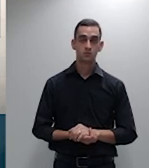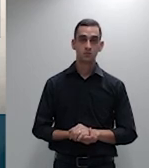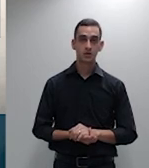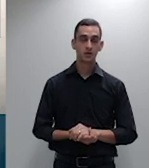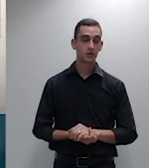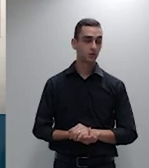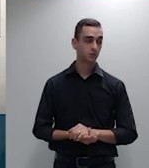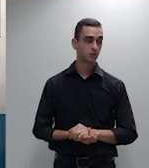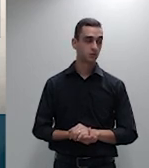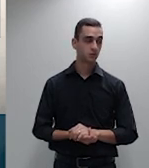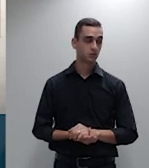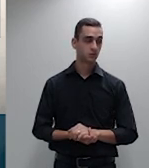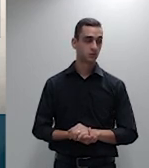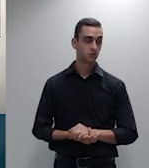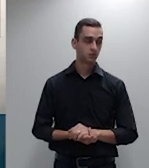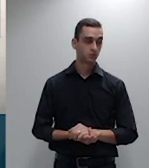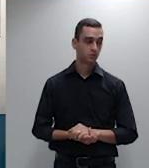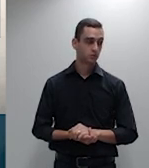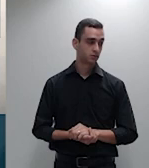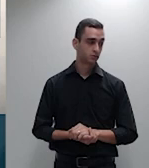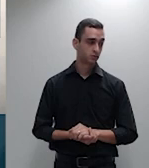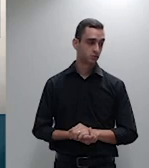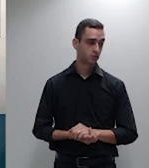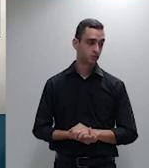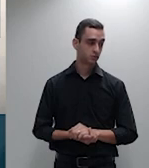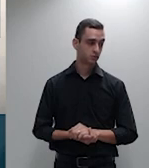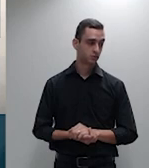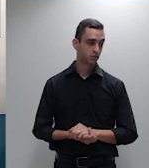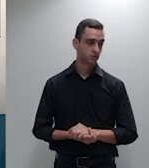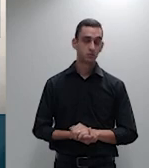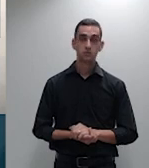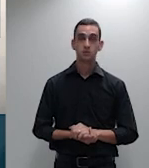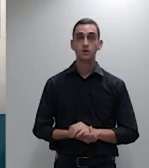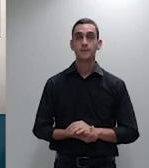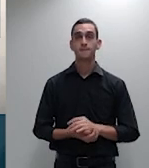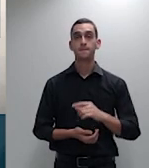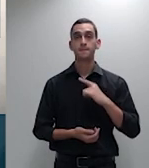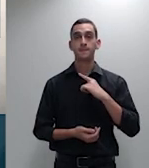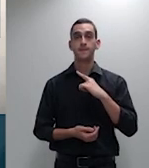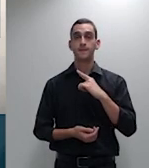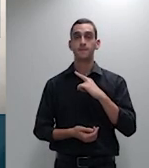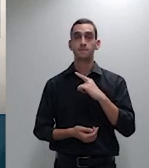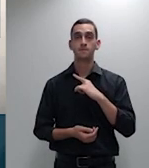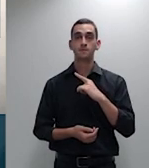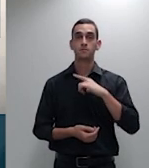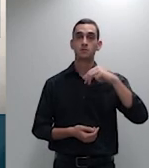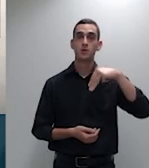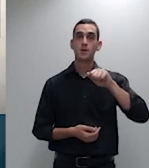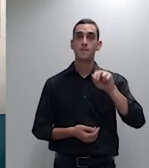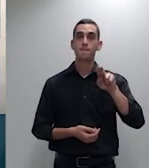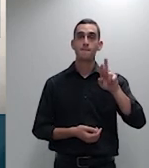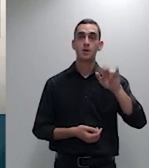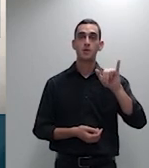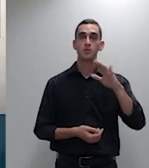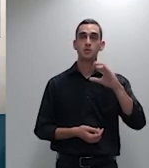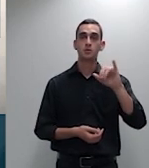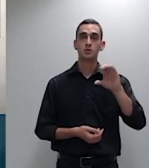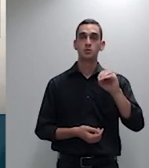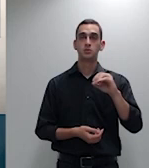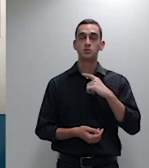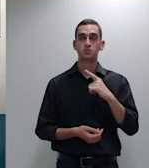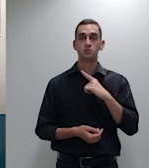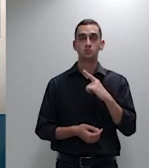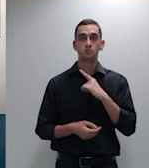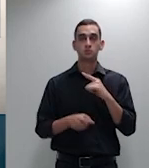o doutor Maurício Veloso Queiroz, pelo Banco do Brasil, e doutor Ricardo